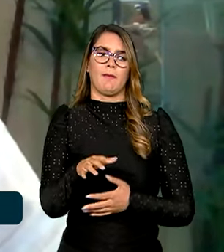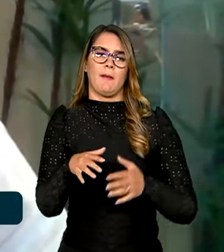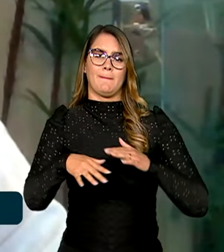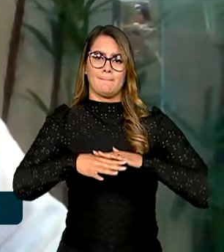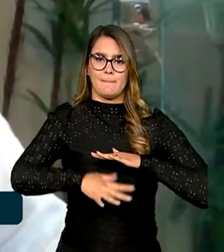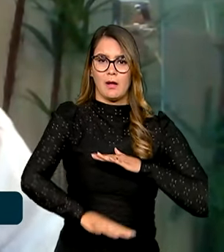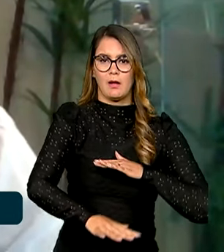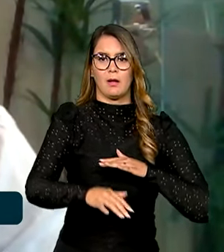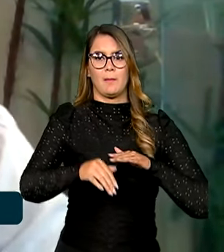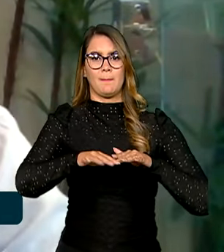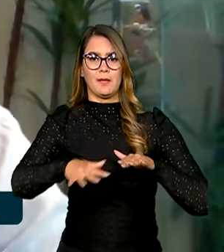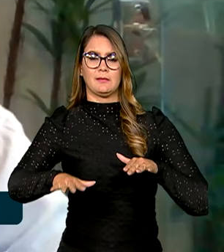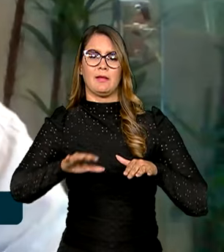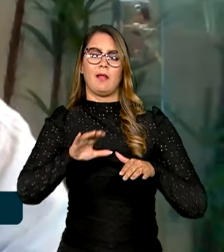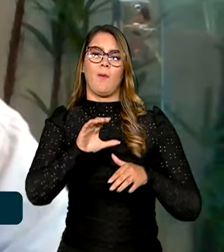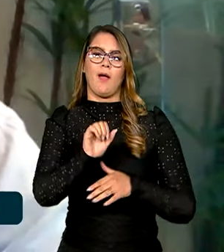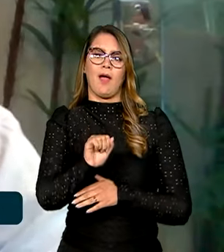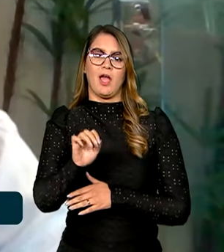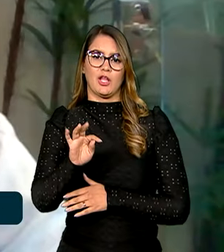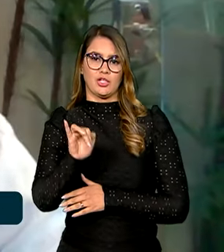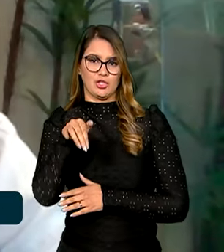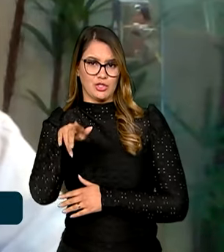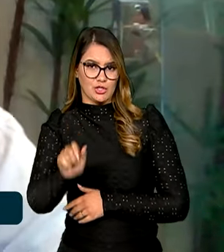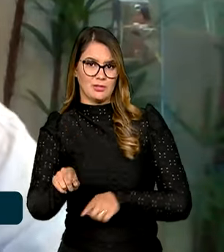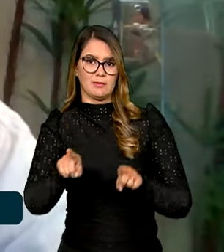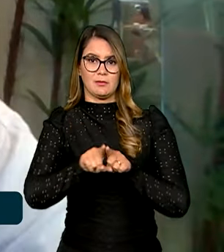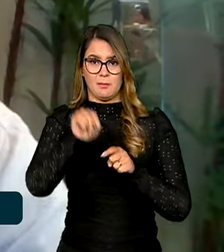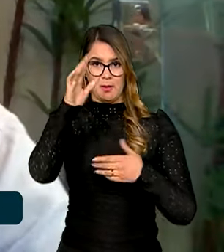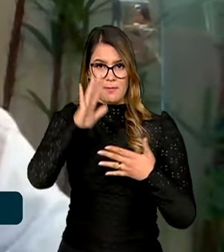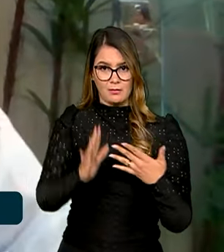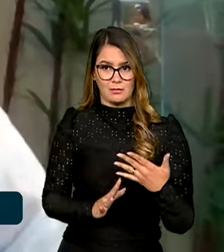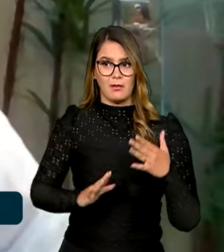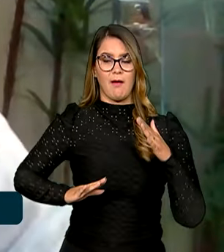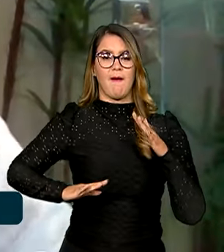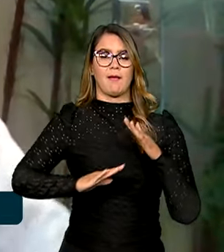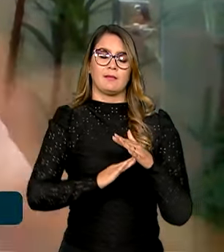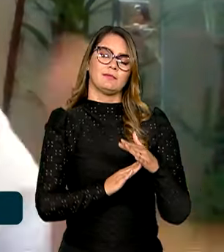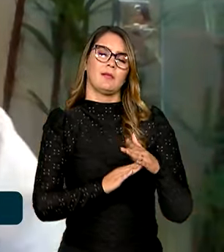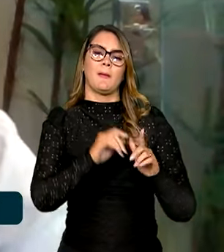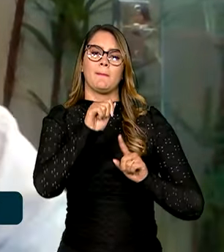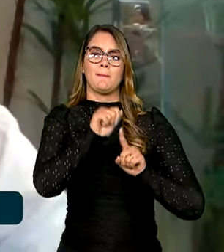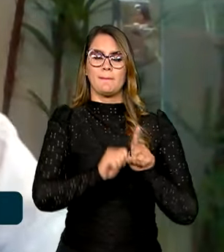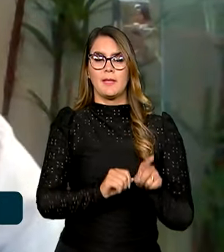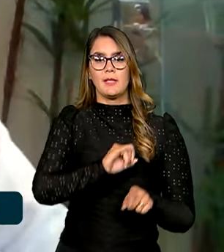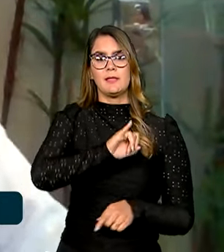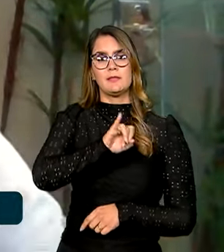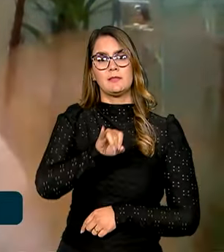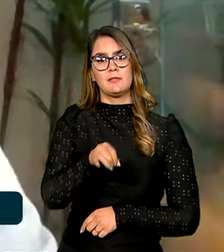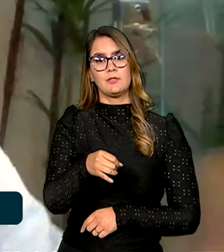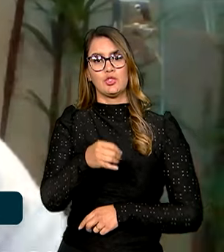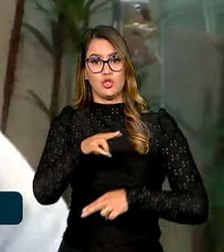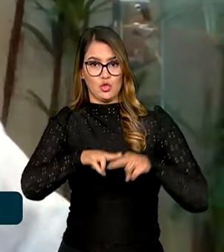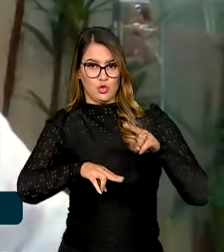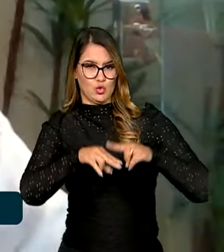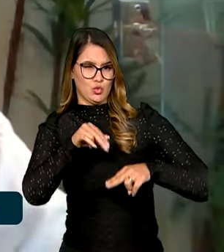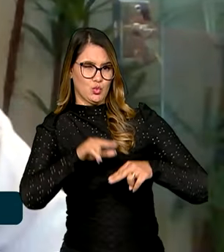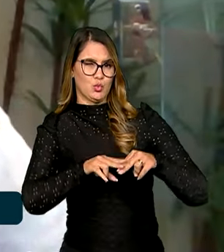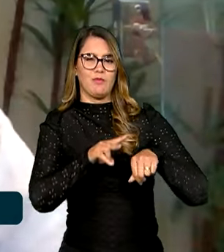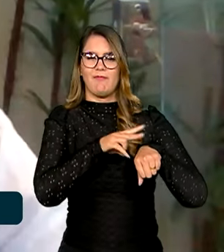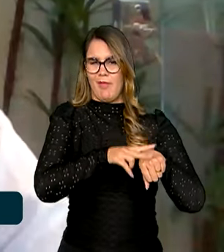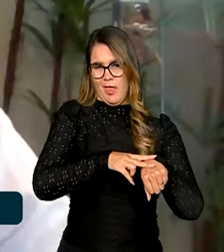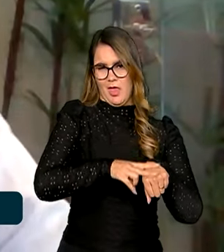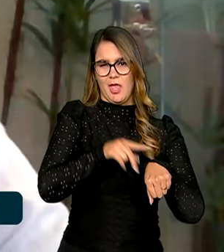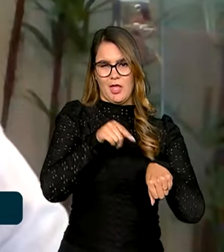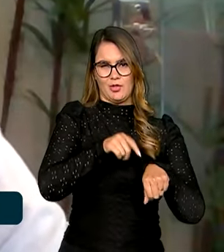Pantanal, Caatinga e Mata Atlântica, até o mês de junho, que é considerado o mês, o junho verde,